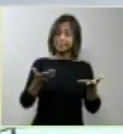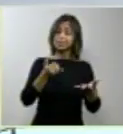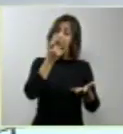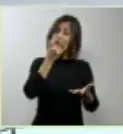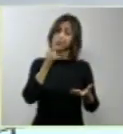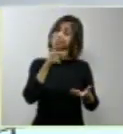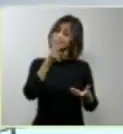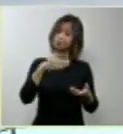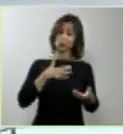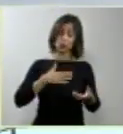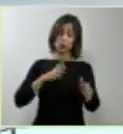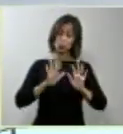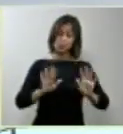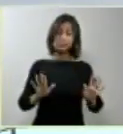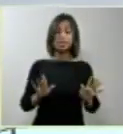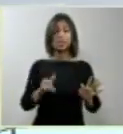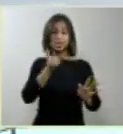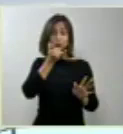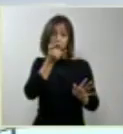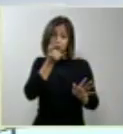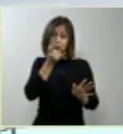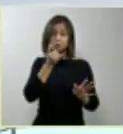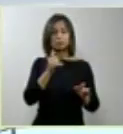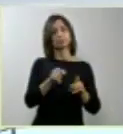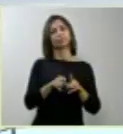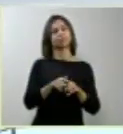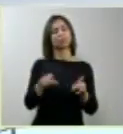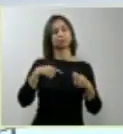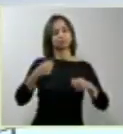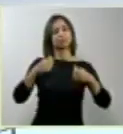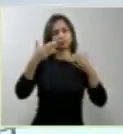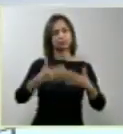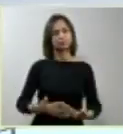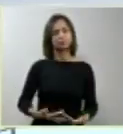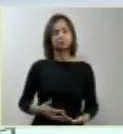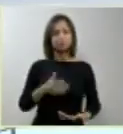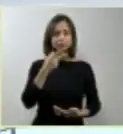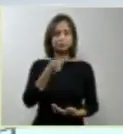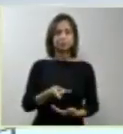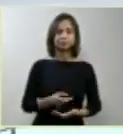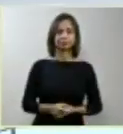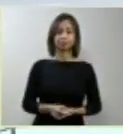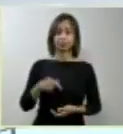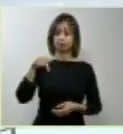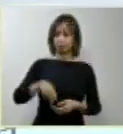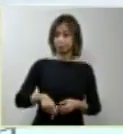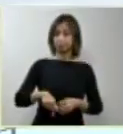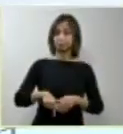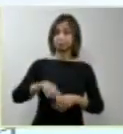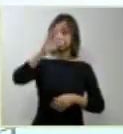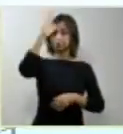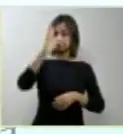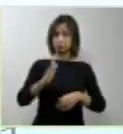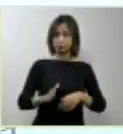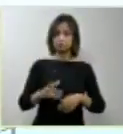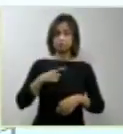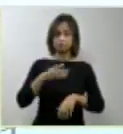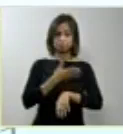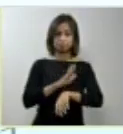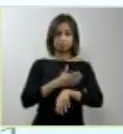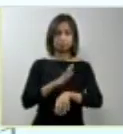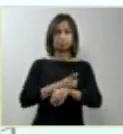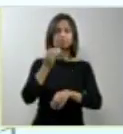o que eu vou dizer, mas eu não posso deixar de fazê-lo. No Brasil, se pratica com números que a gente tem